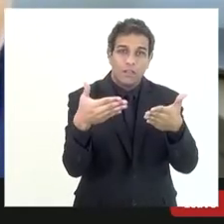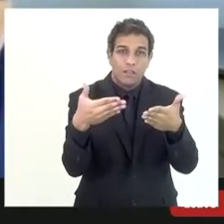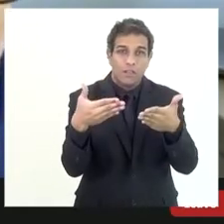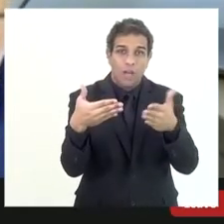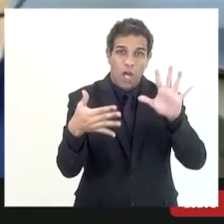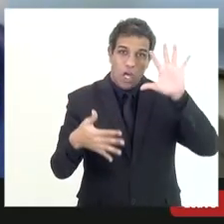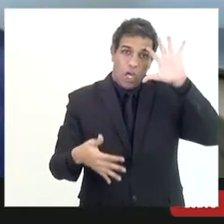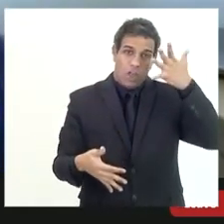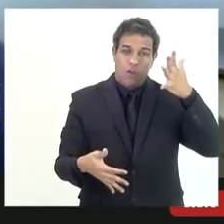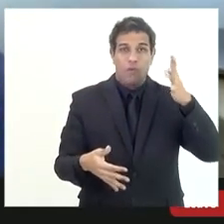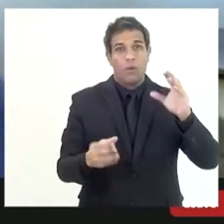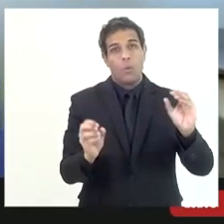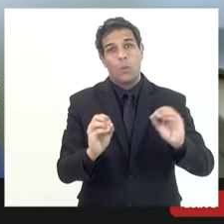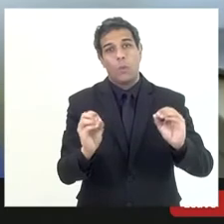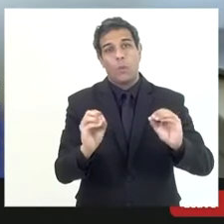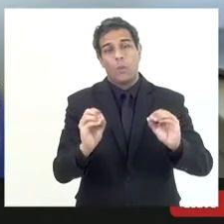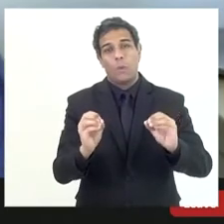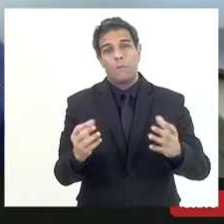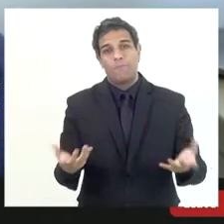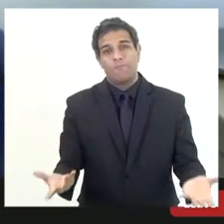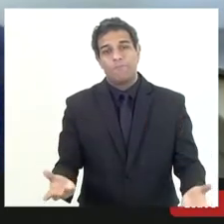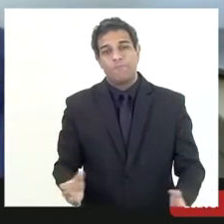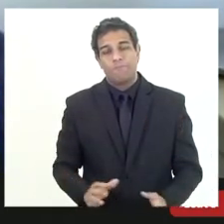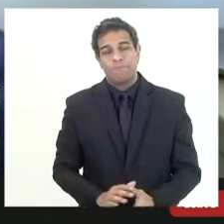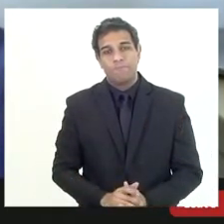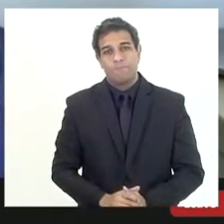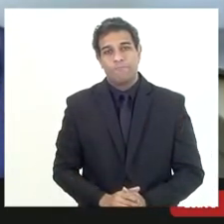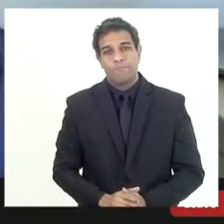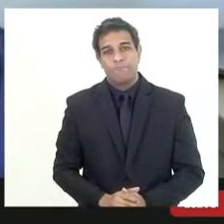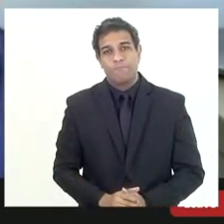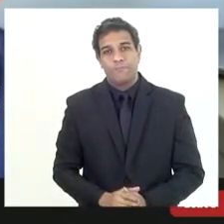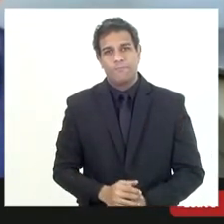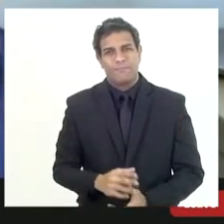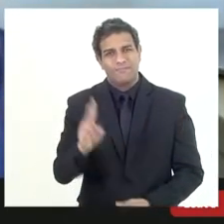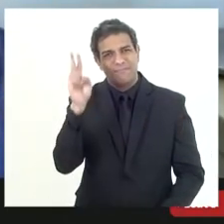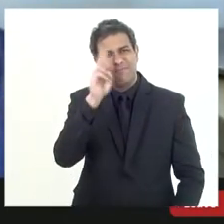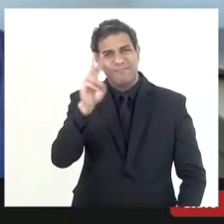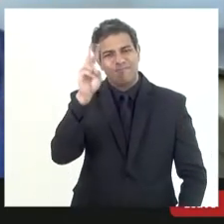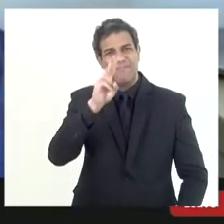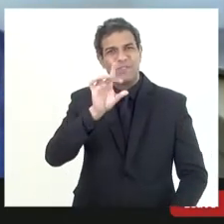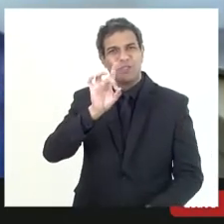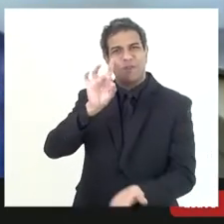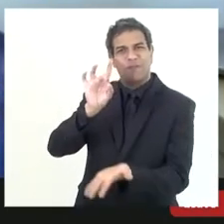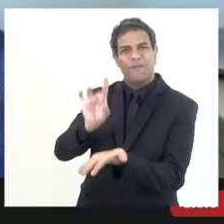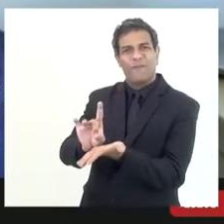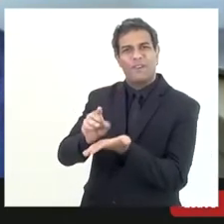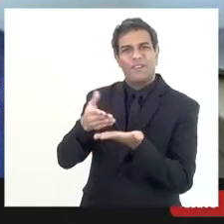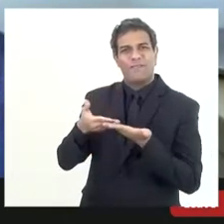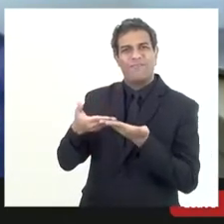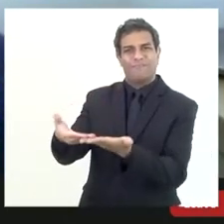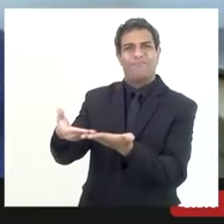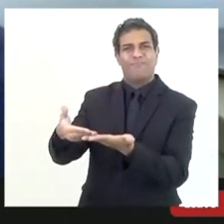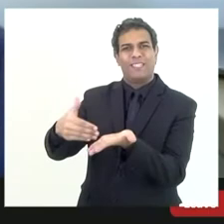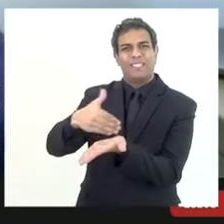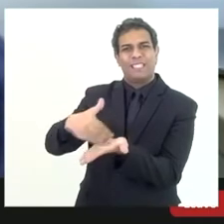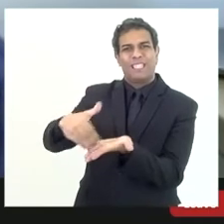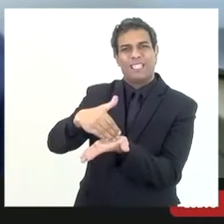o que não ocorreu eu oficiei já a fazenda sobre esse tema